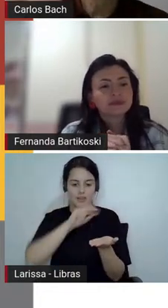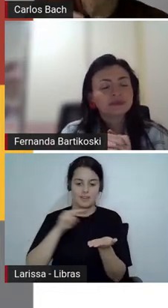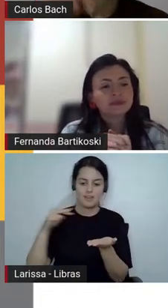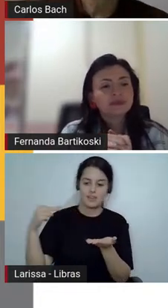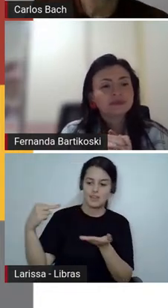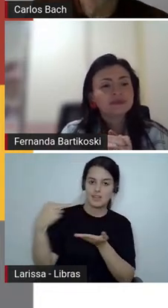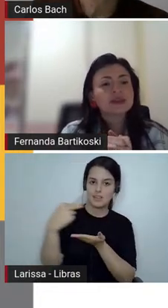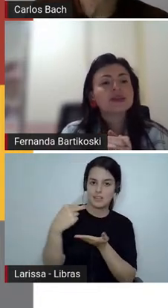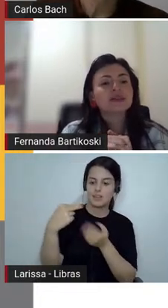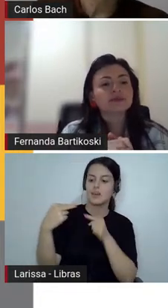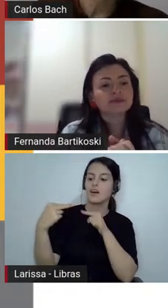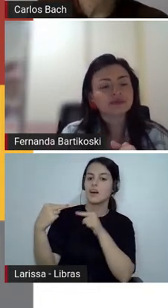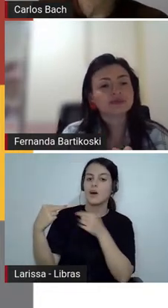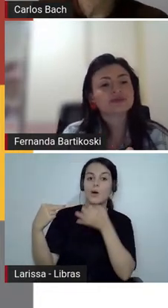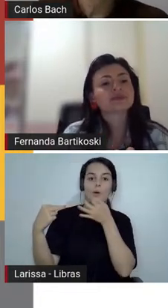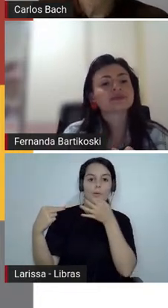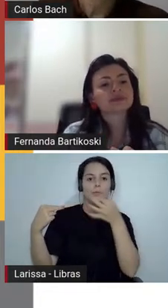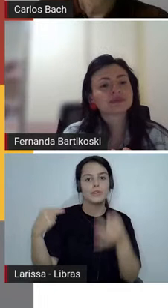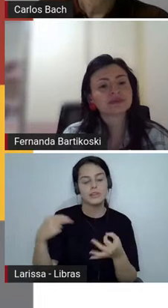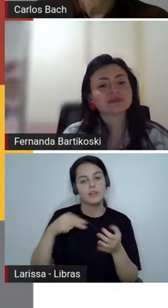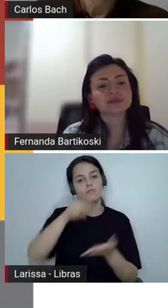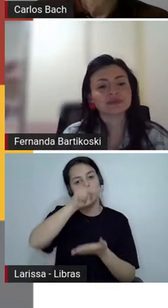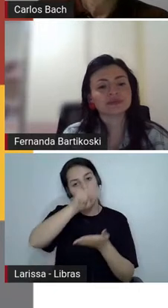leitura como é que eu olho para isso